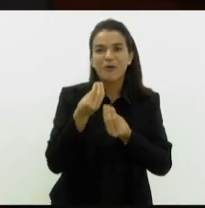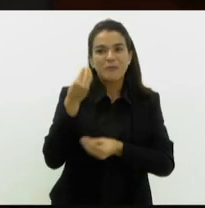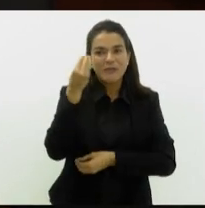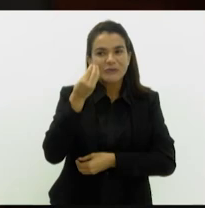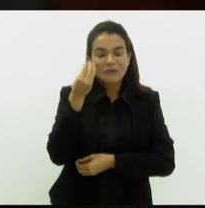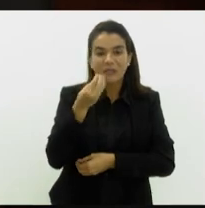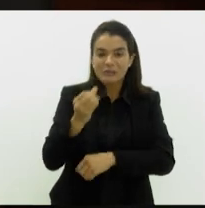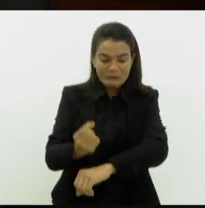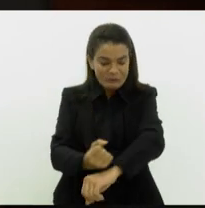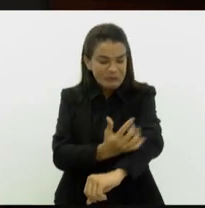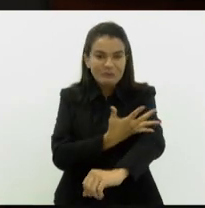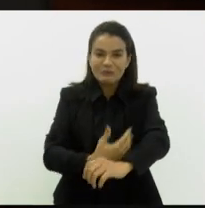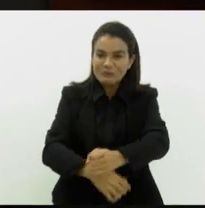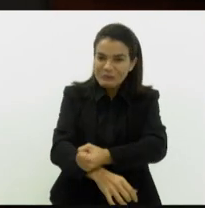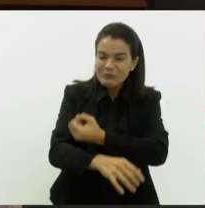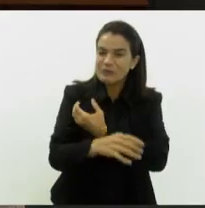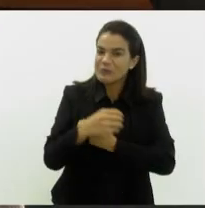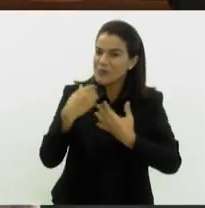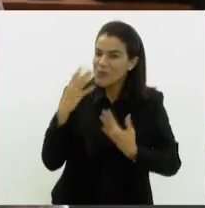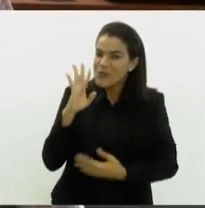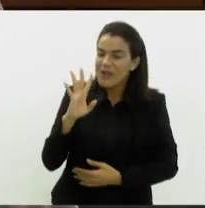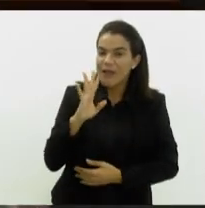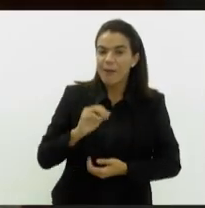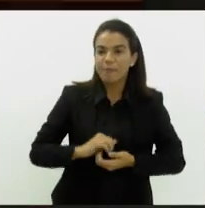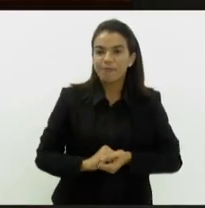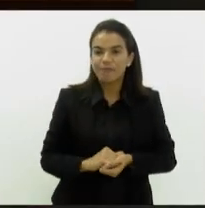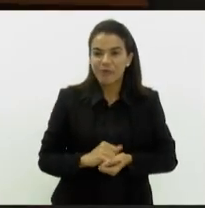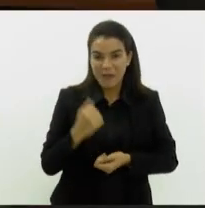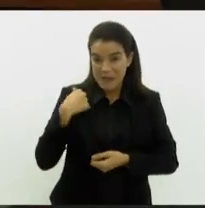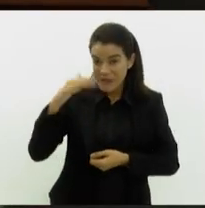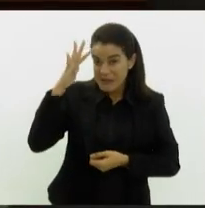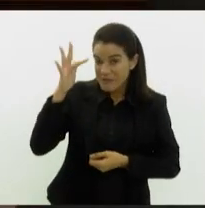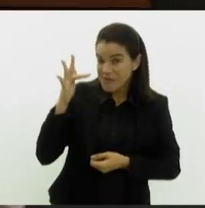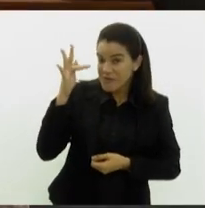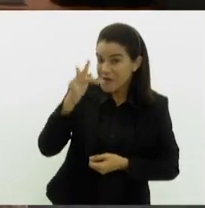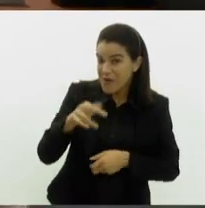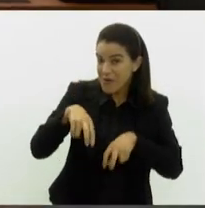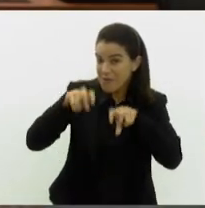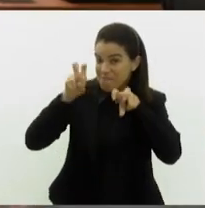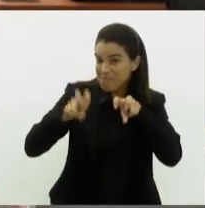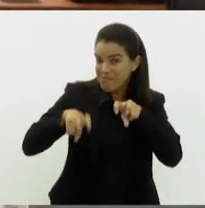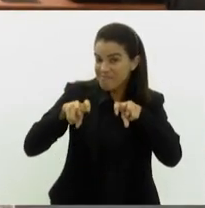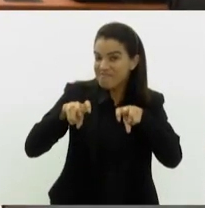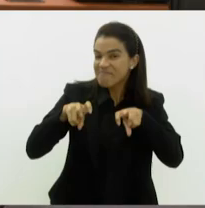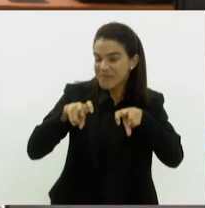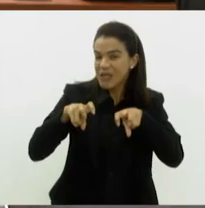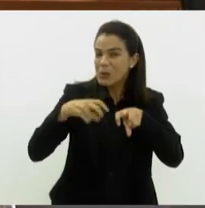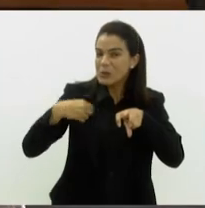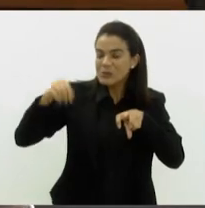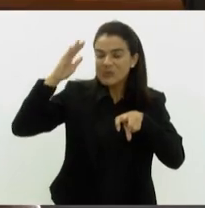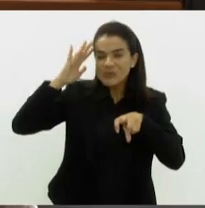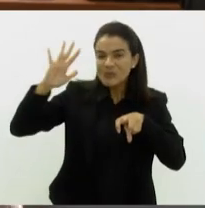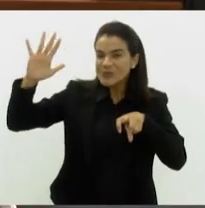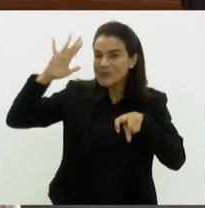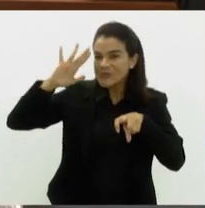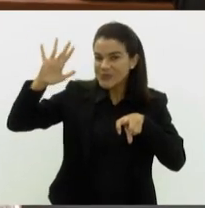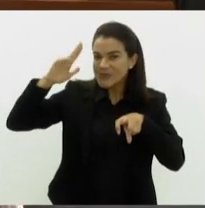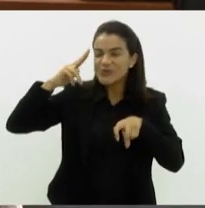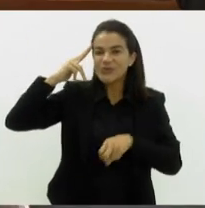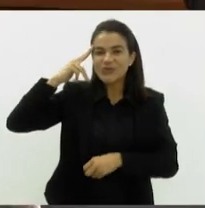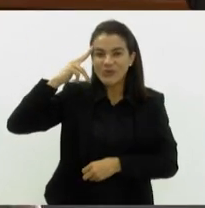experiência emocionante, muito, muito, muito maneira. Peça um dia ocupar alguma cadeira dessa daí? Quem sabe um dia, Sonho de muitos